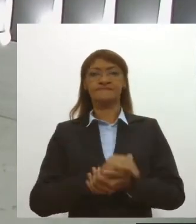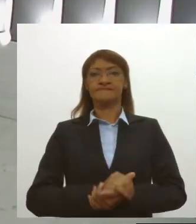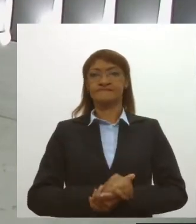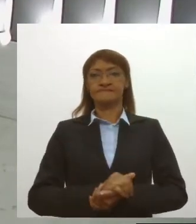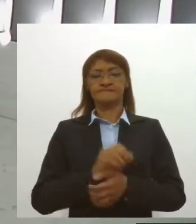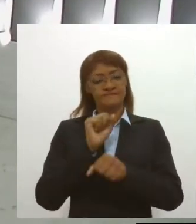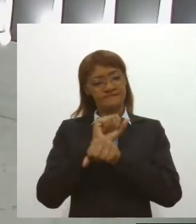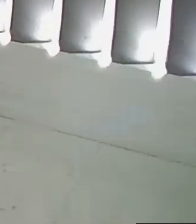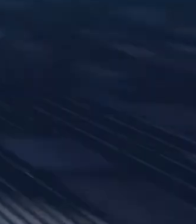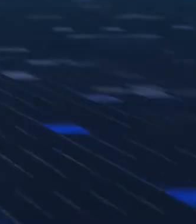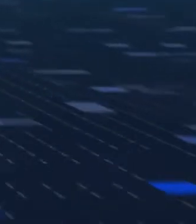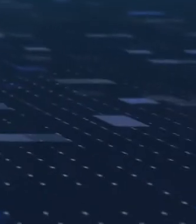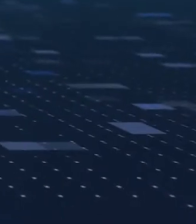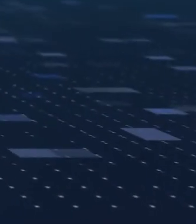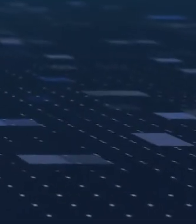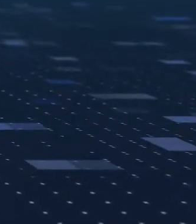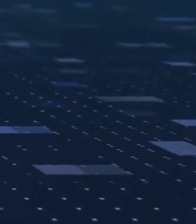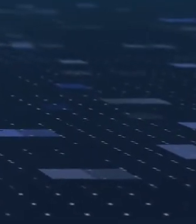Não sai daí, a gente volta já.